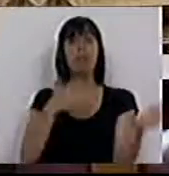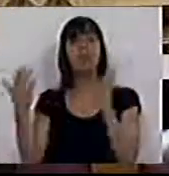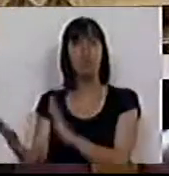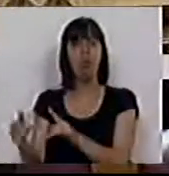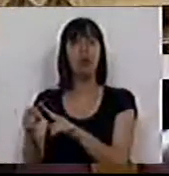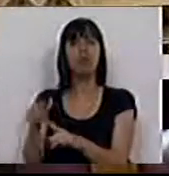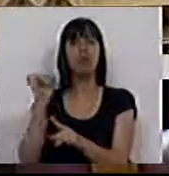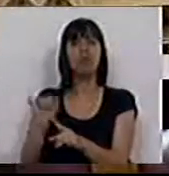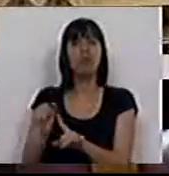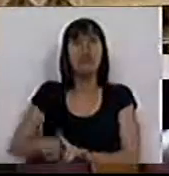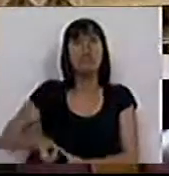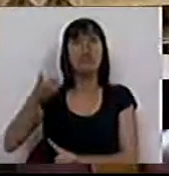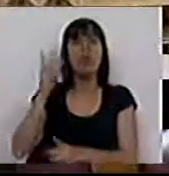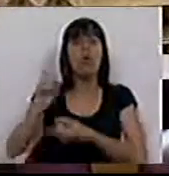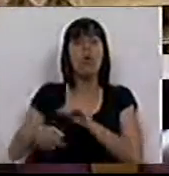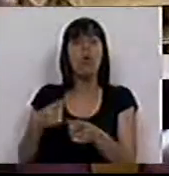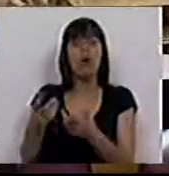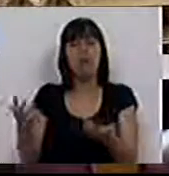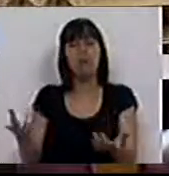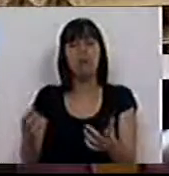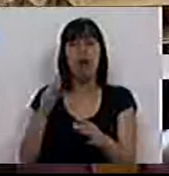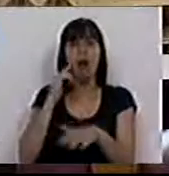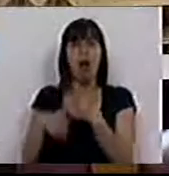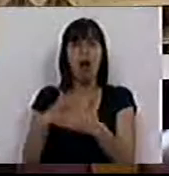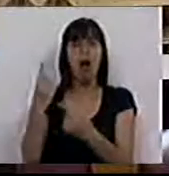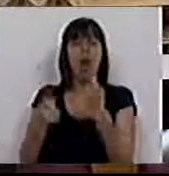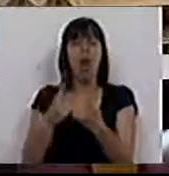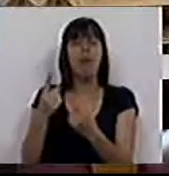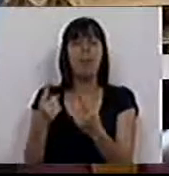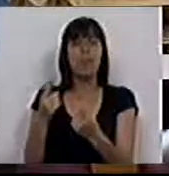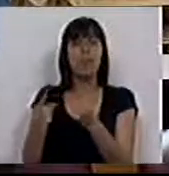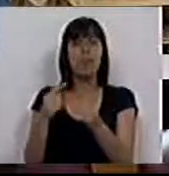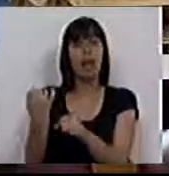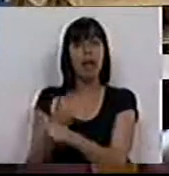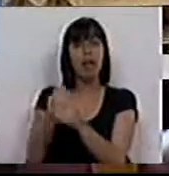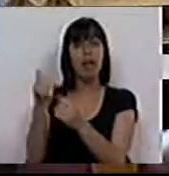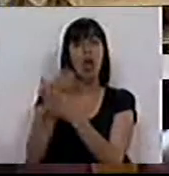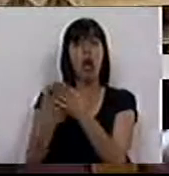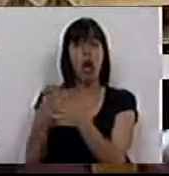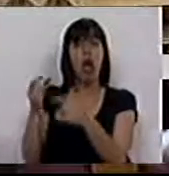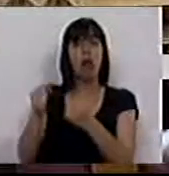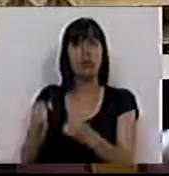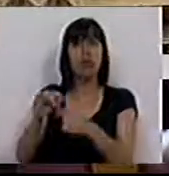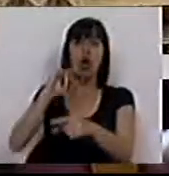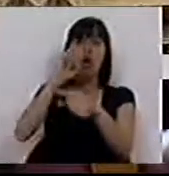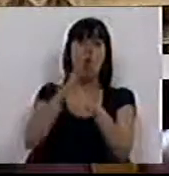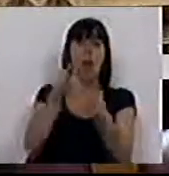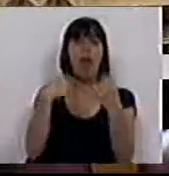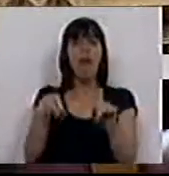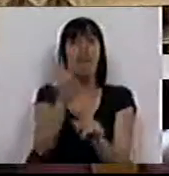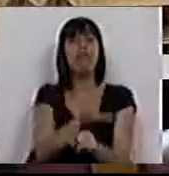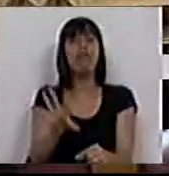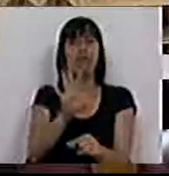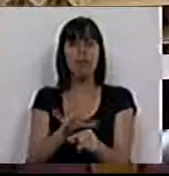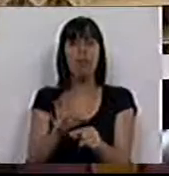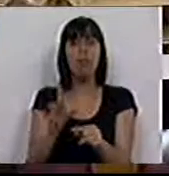outro lado, coloca-se muitas das vezes, por vezes a subsistência de determinada atividade económica, outras vezes é a forma